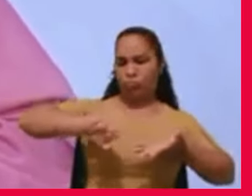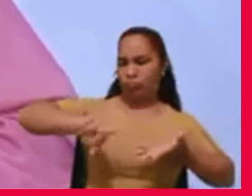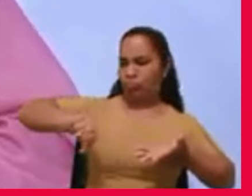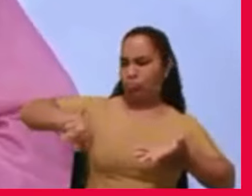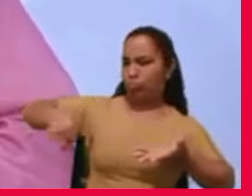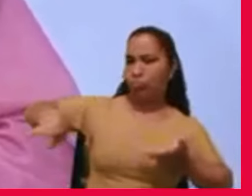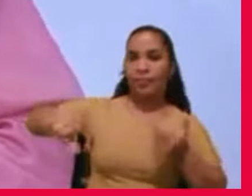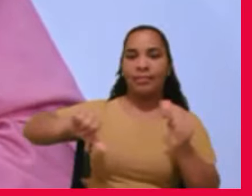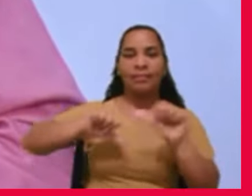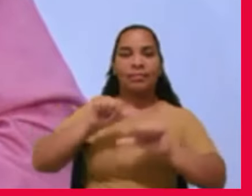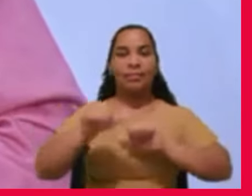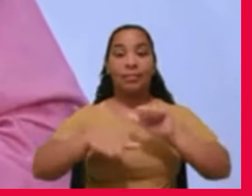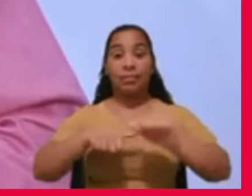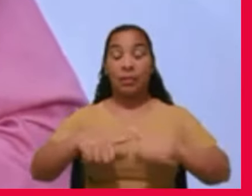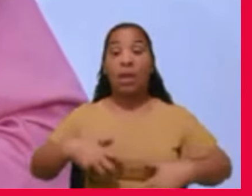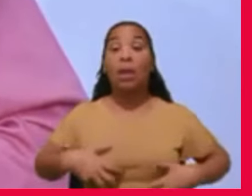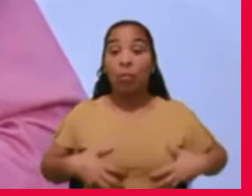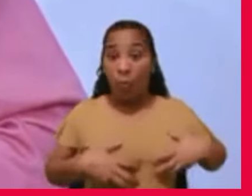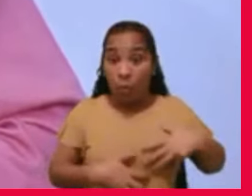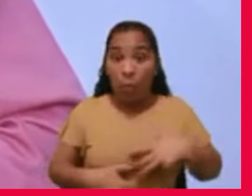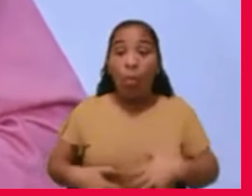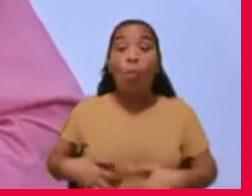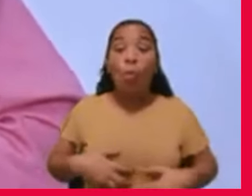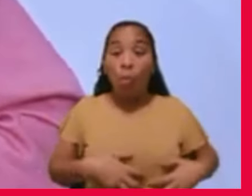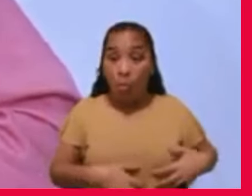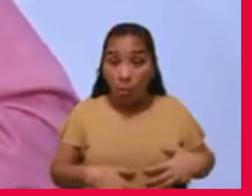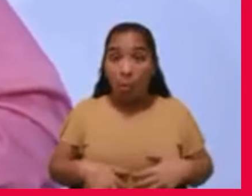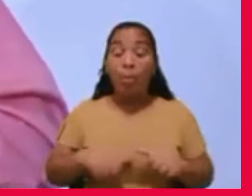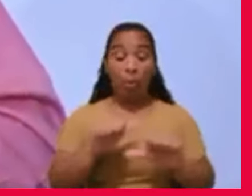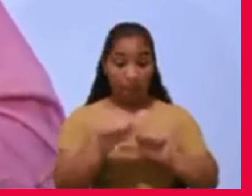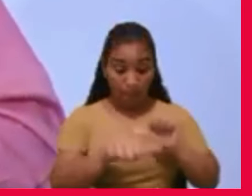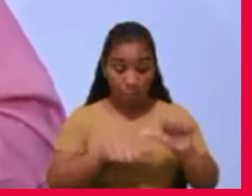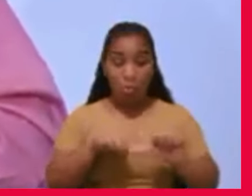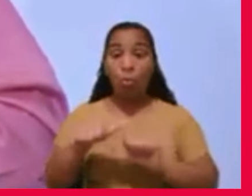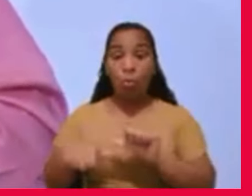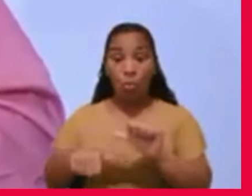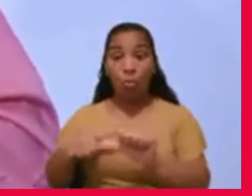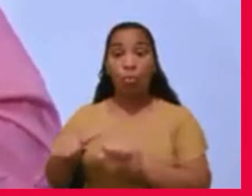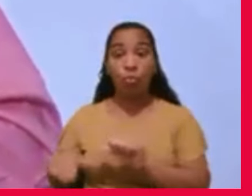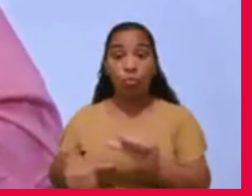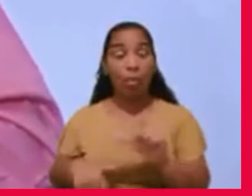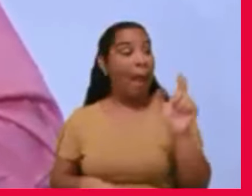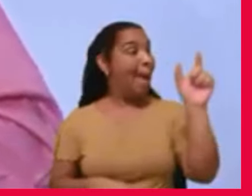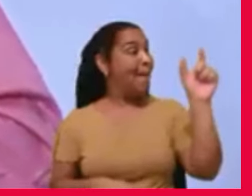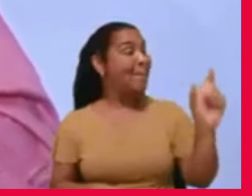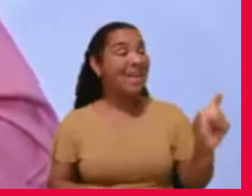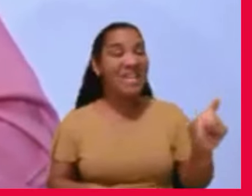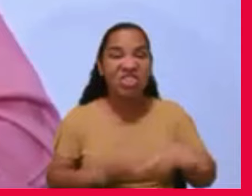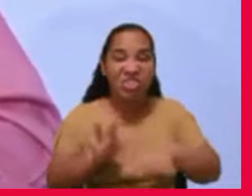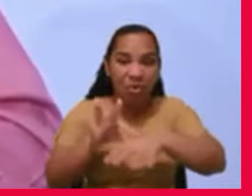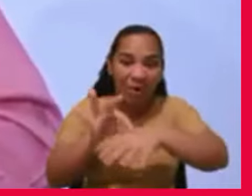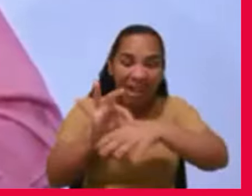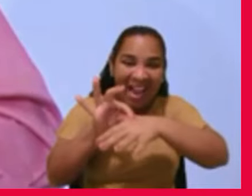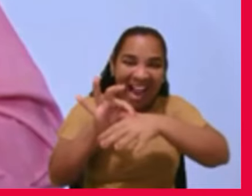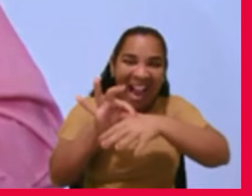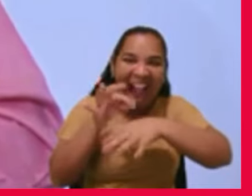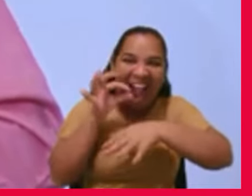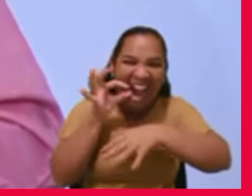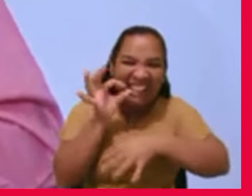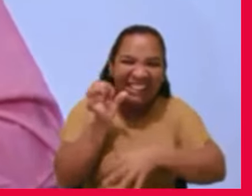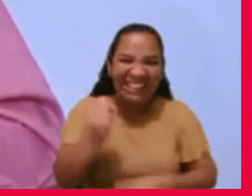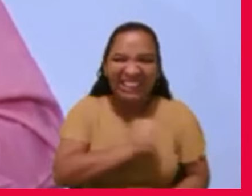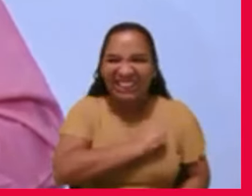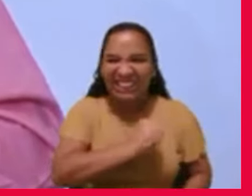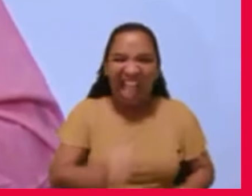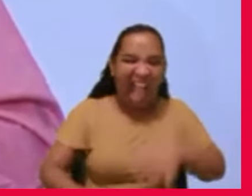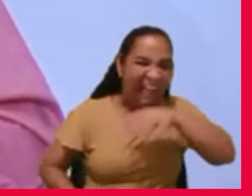organismo vai mudando. Uma pessoa carnívora que adora mastigar